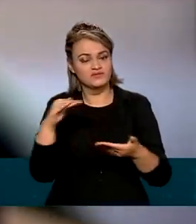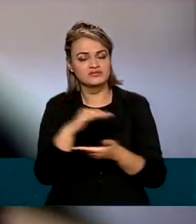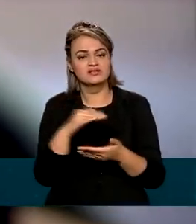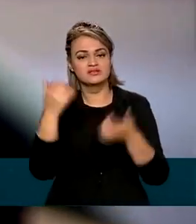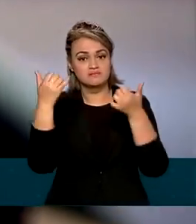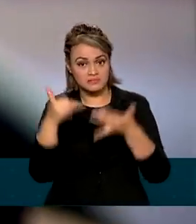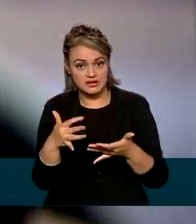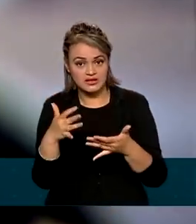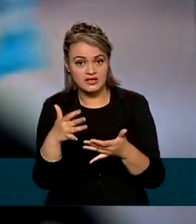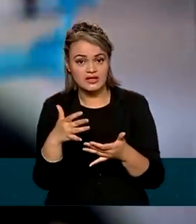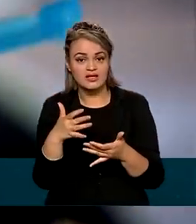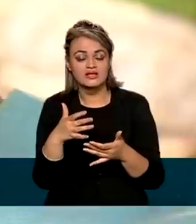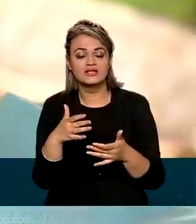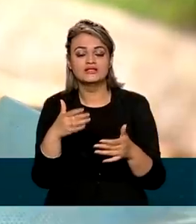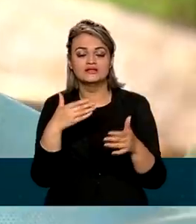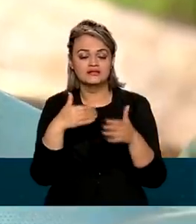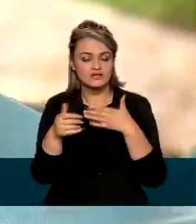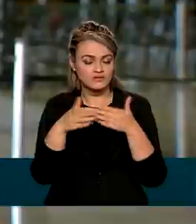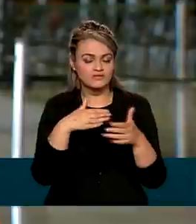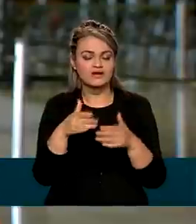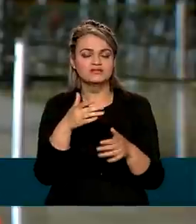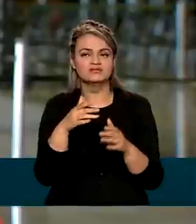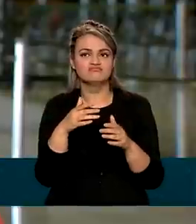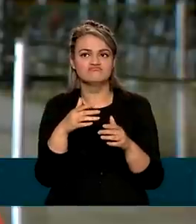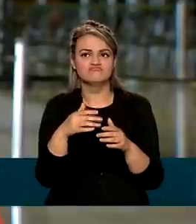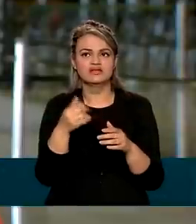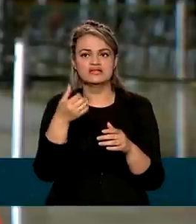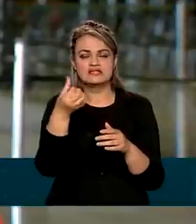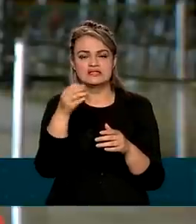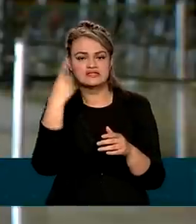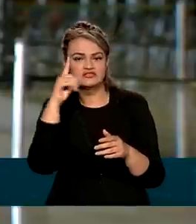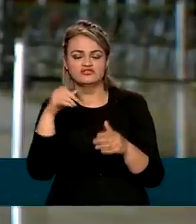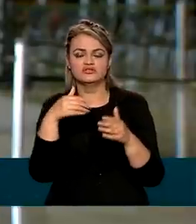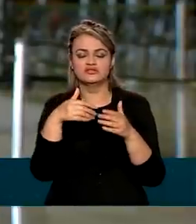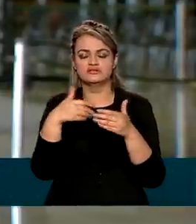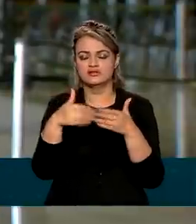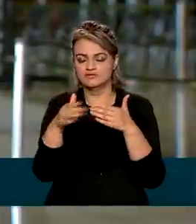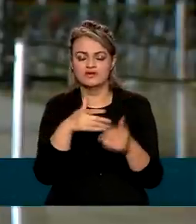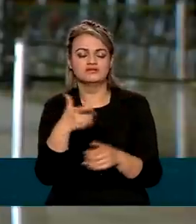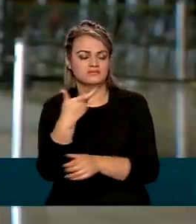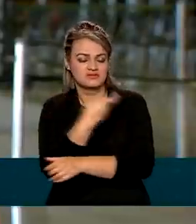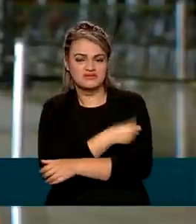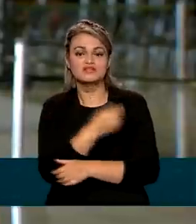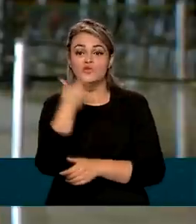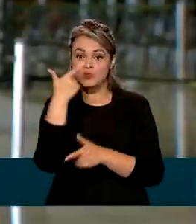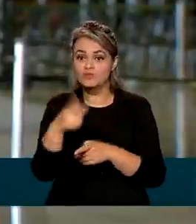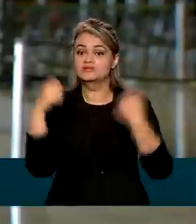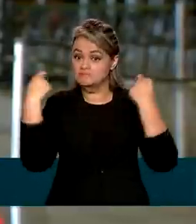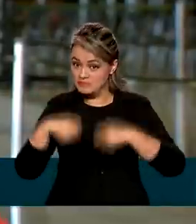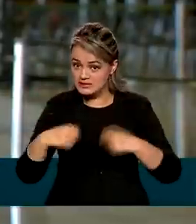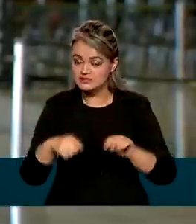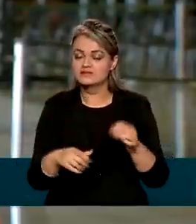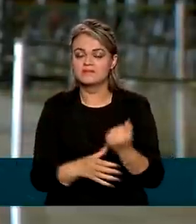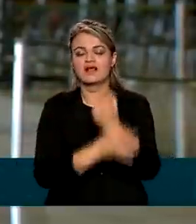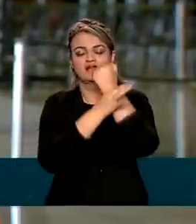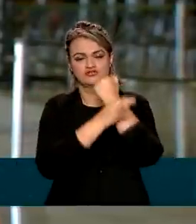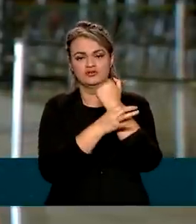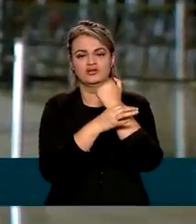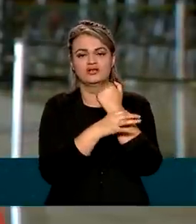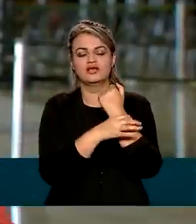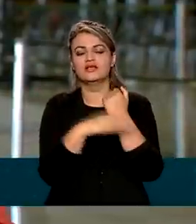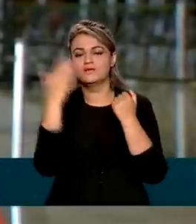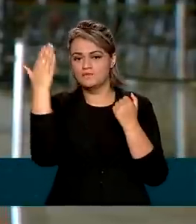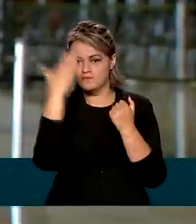preciso se vacinar mesmo que já tenha passado a data marcada, porque assim a eficácia do imunizante fica garantida e ela só é